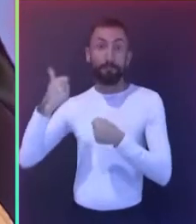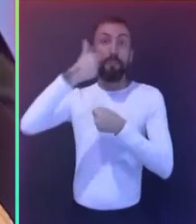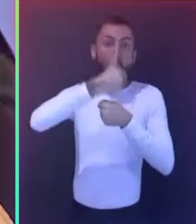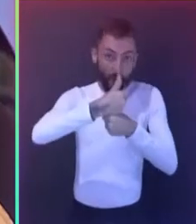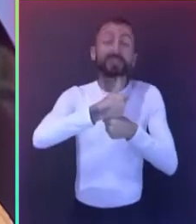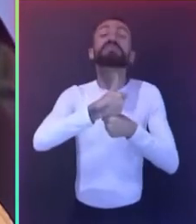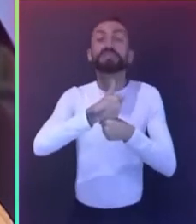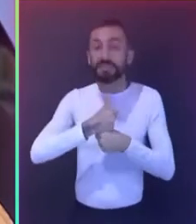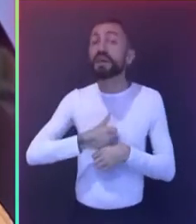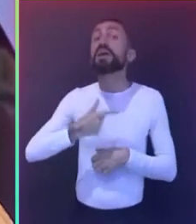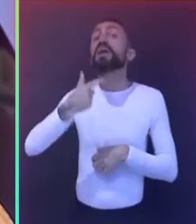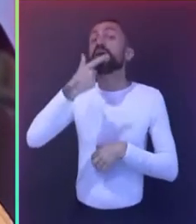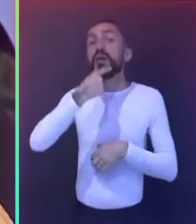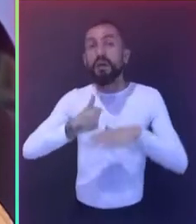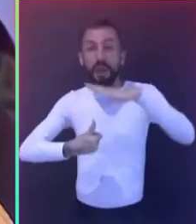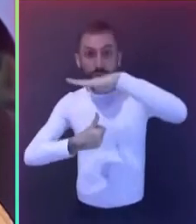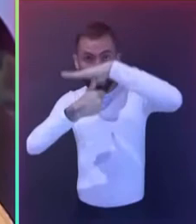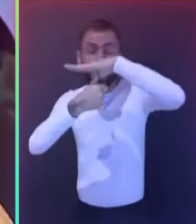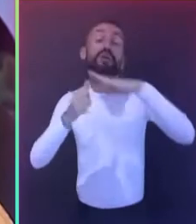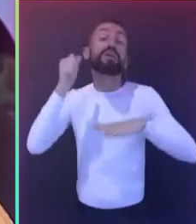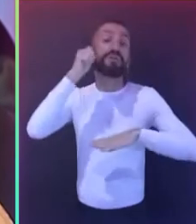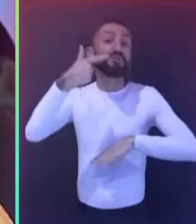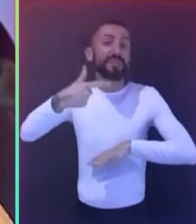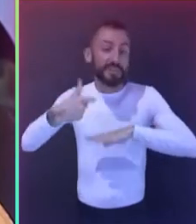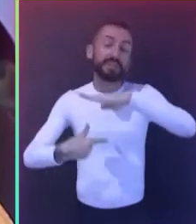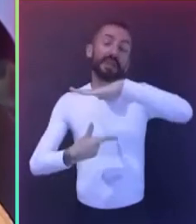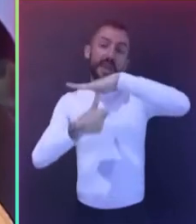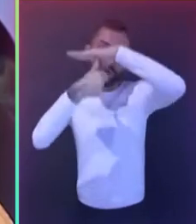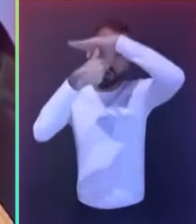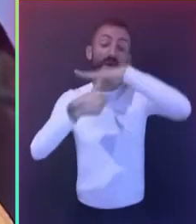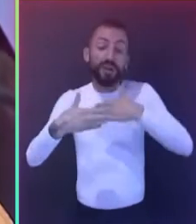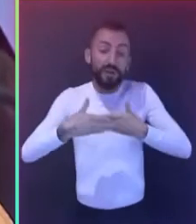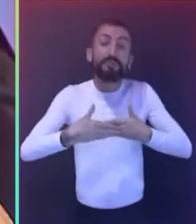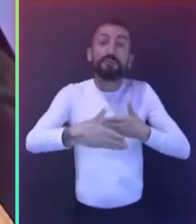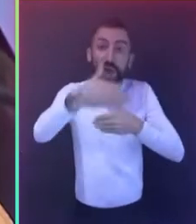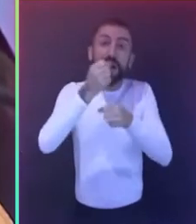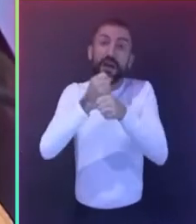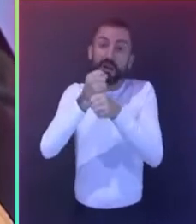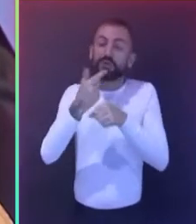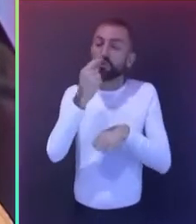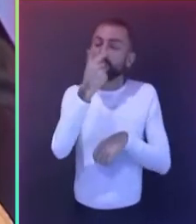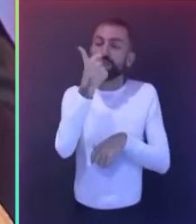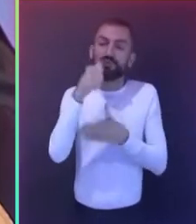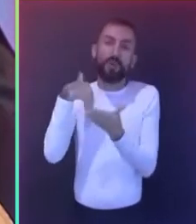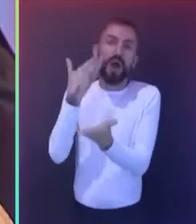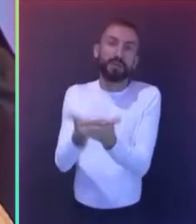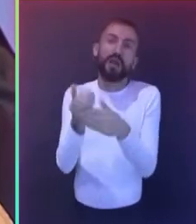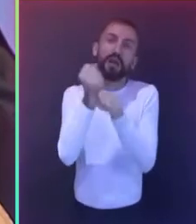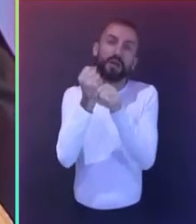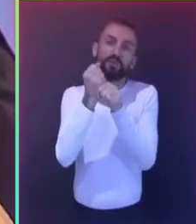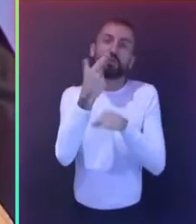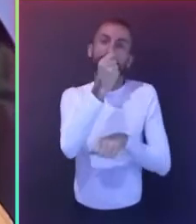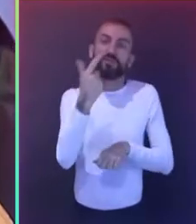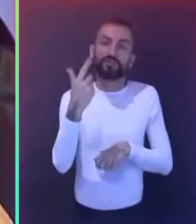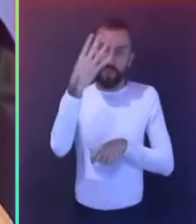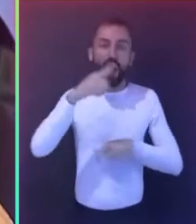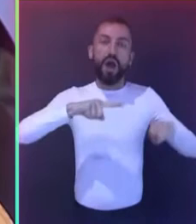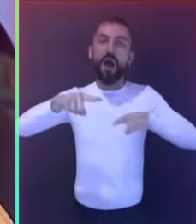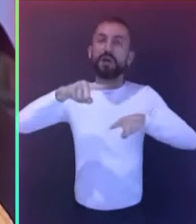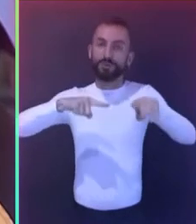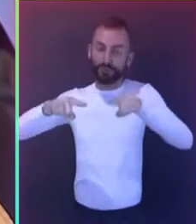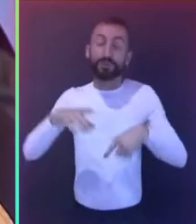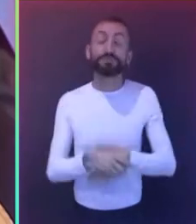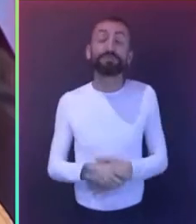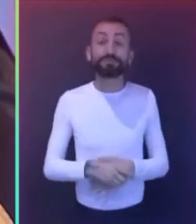-reitor eleitos para o exercício do mandato de 2021 a 2024. A Universidade Estadual